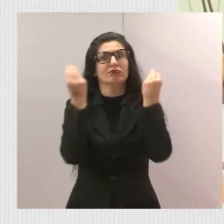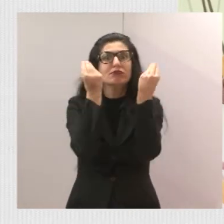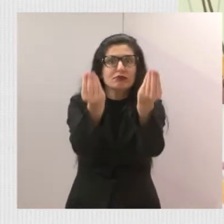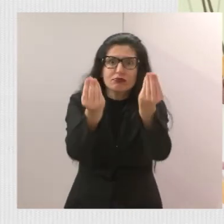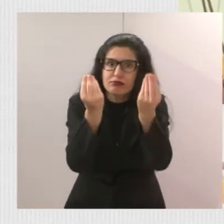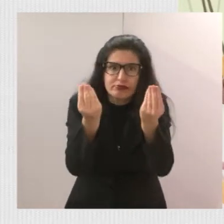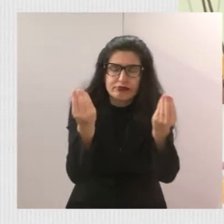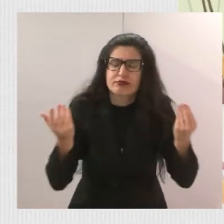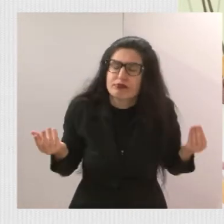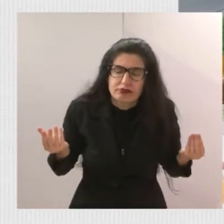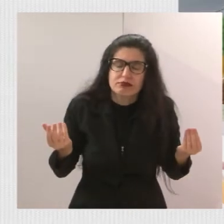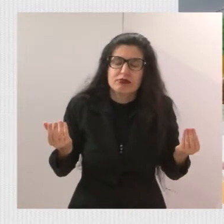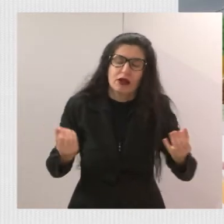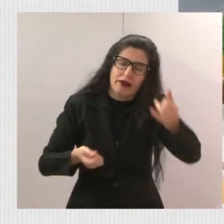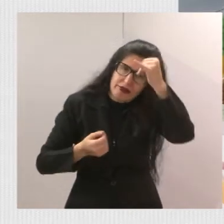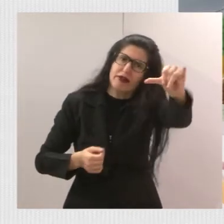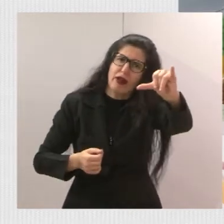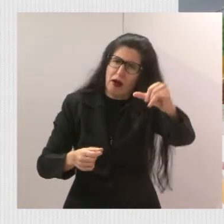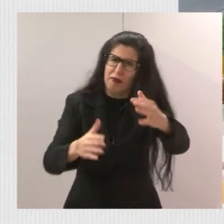A foto 7.